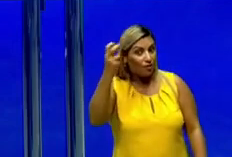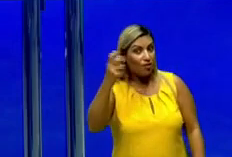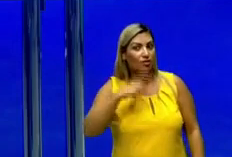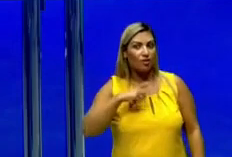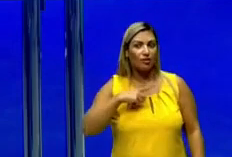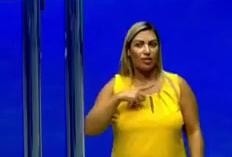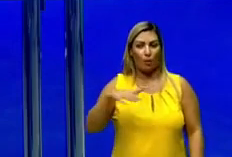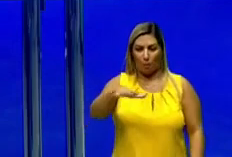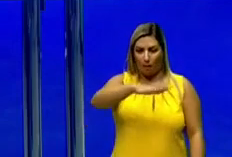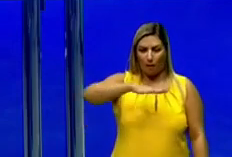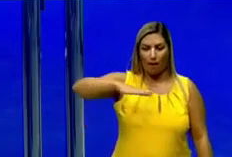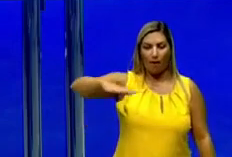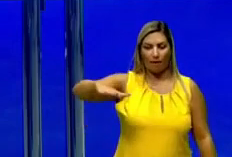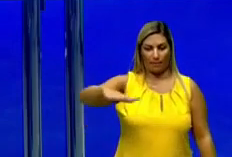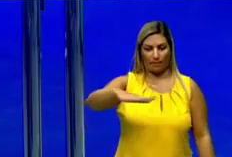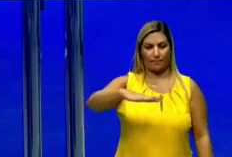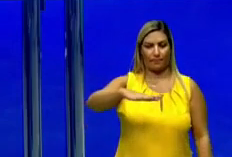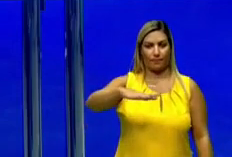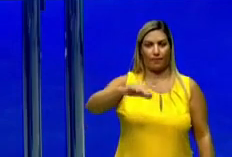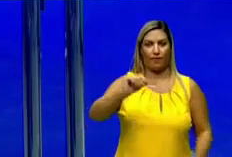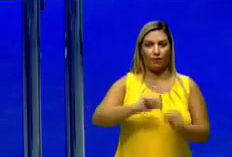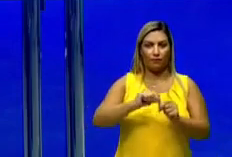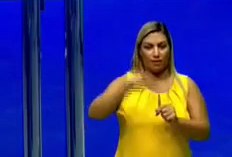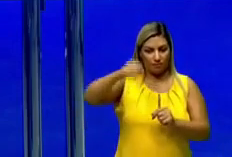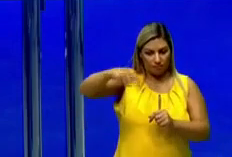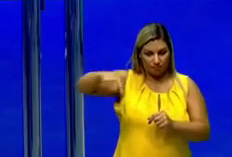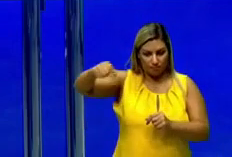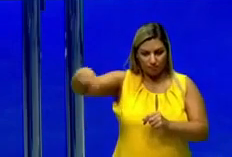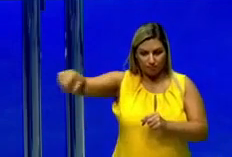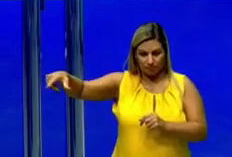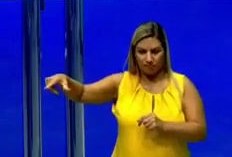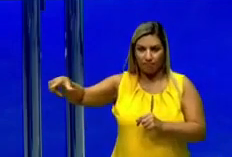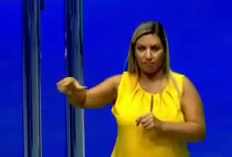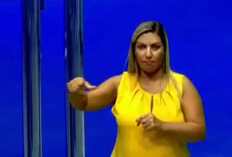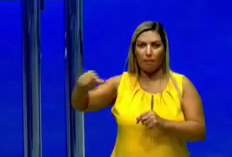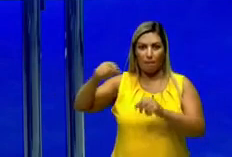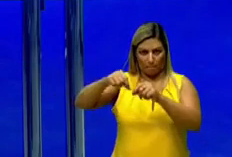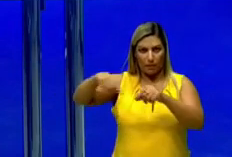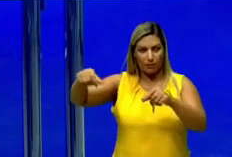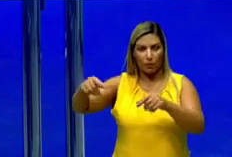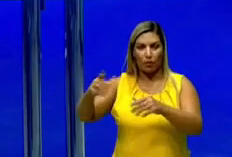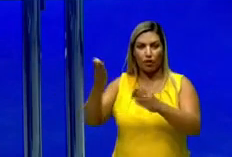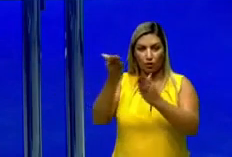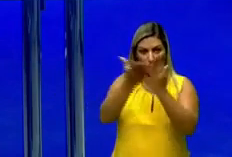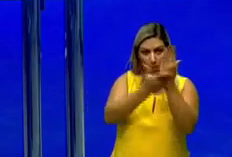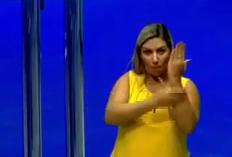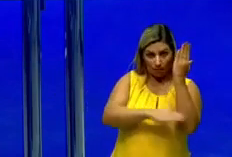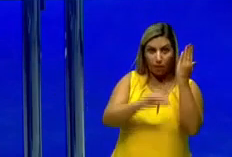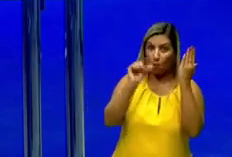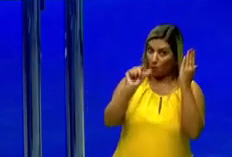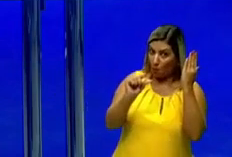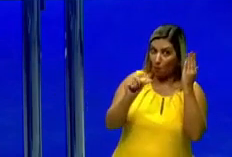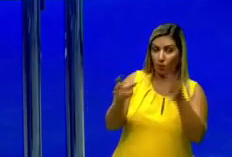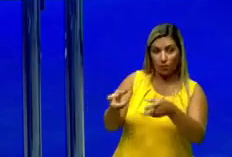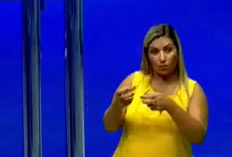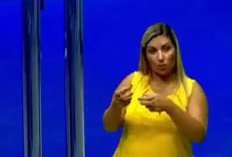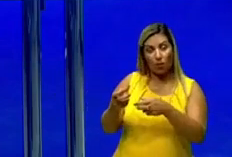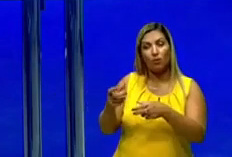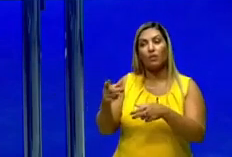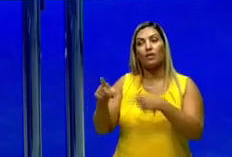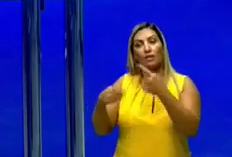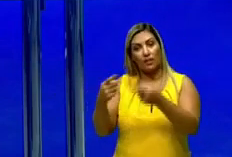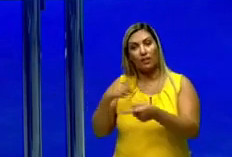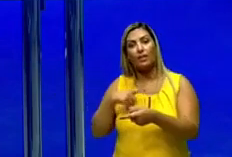Você tem uma área. Nessa área você faz o plantio, tá? Então você retira uma parte da madeira e explora. Enquanto